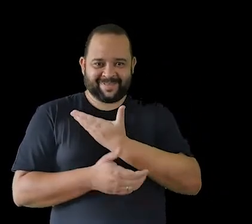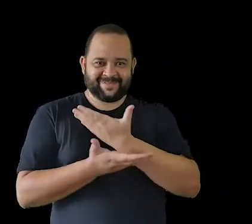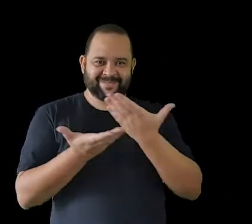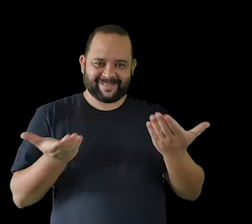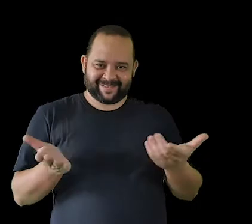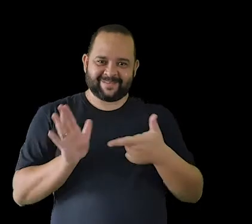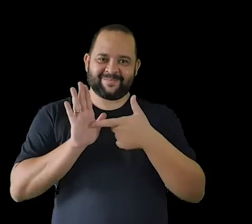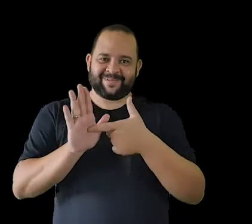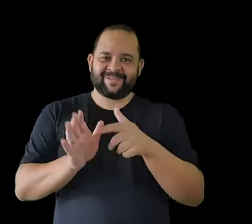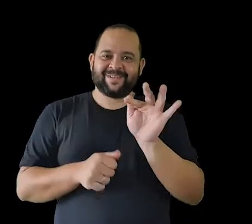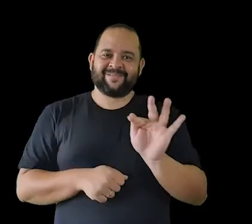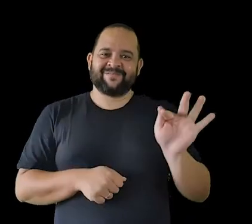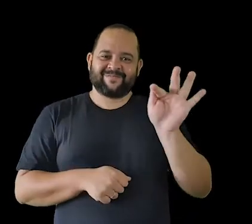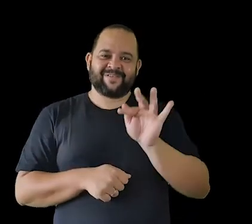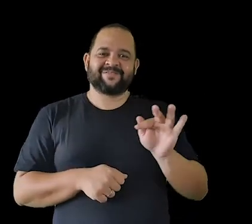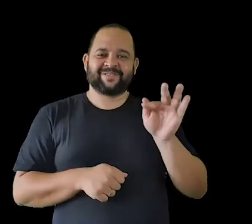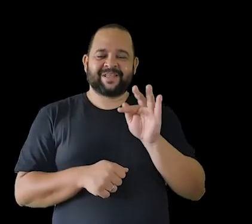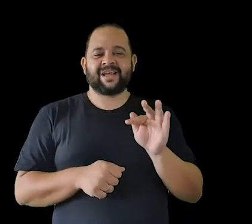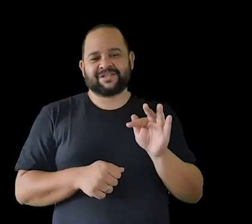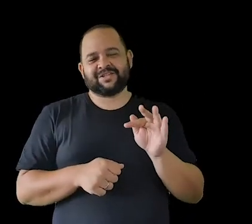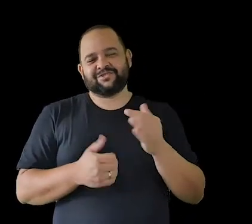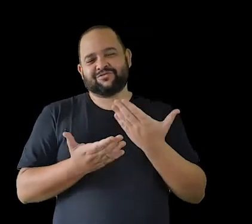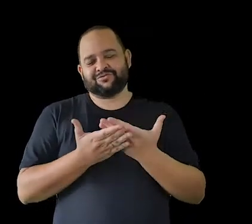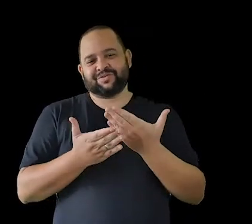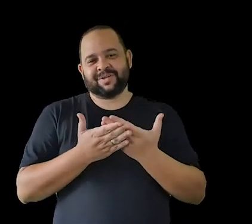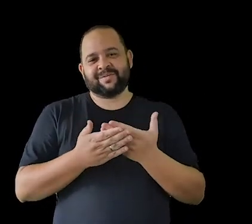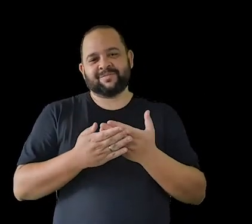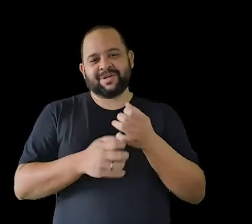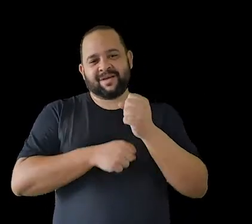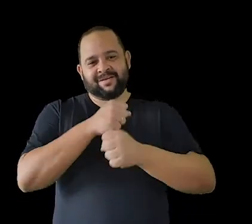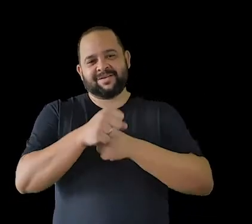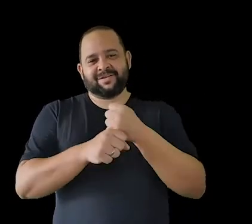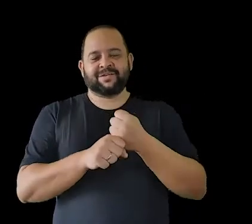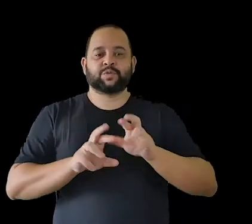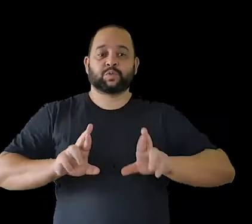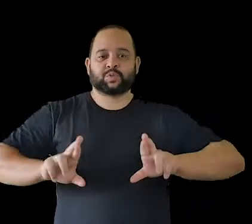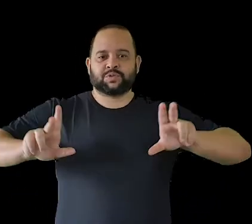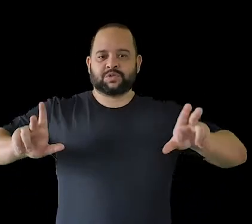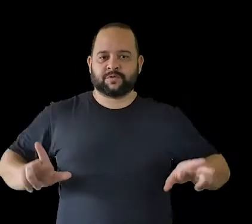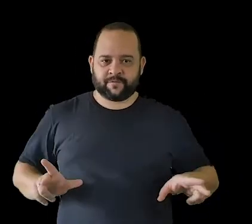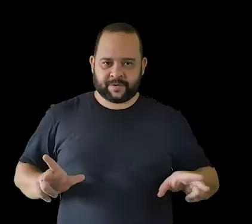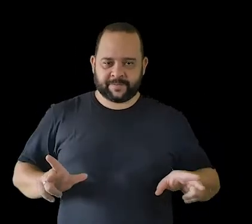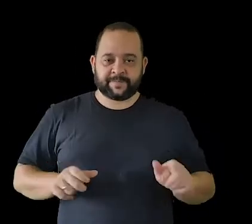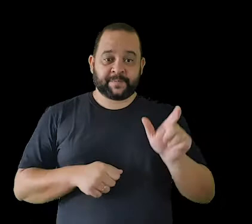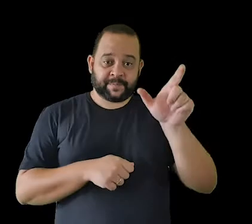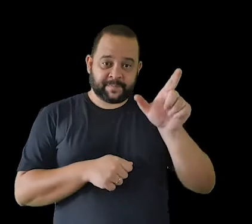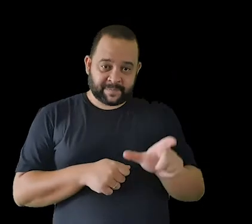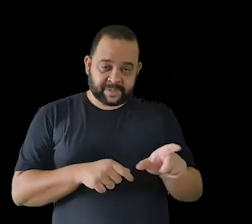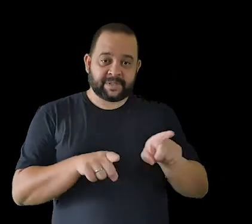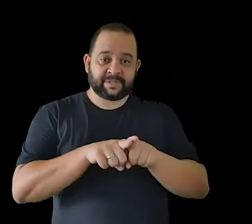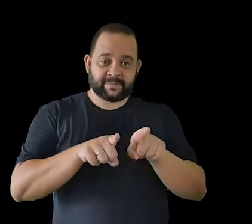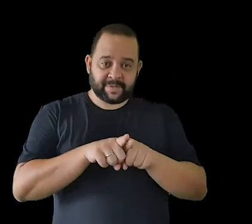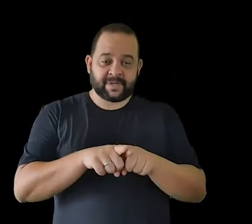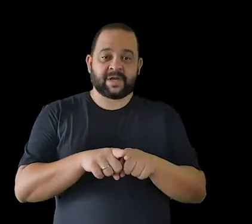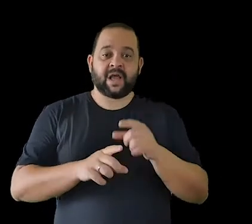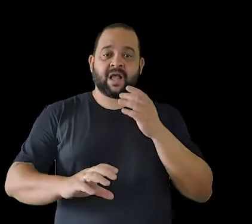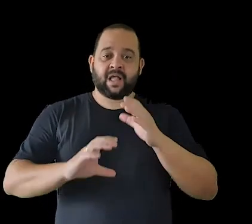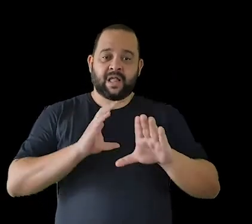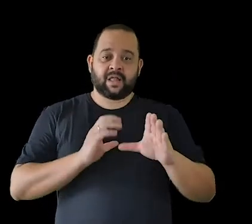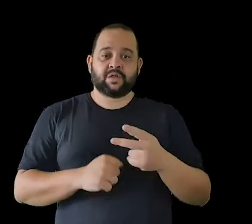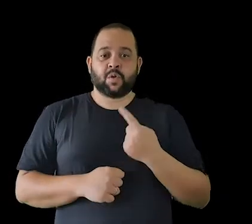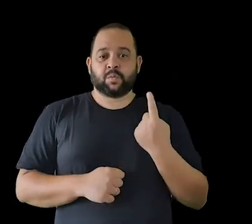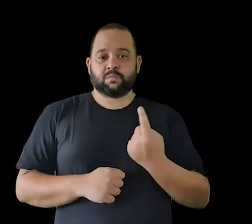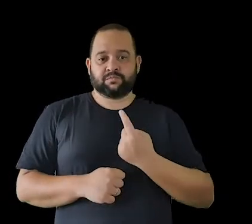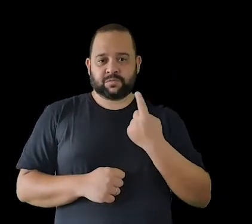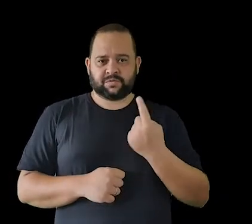faculdade de anos diferentes. Ela foi solista de obras como o de Denés, a